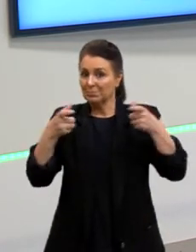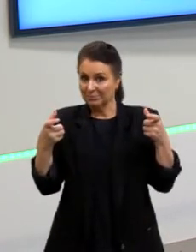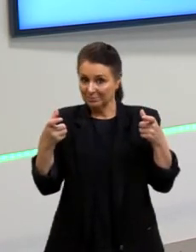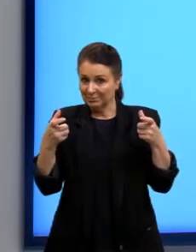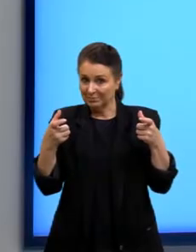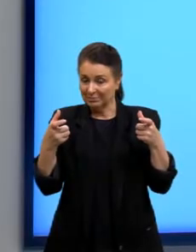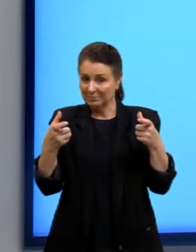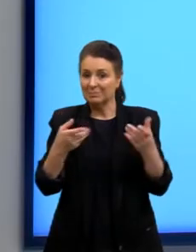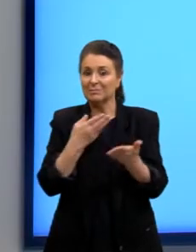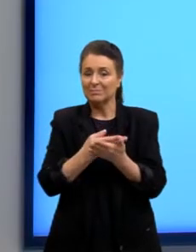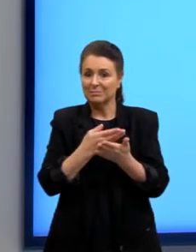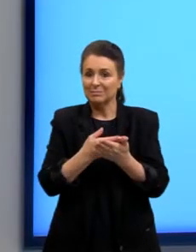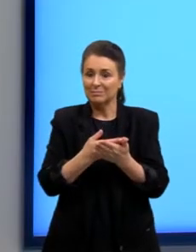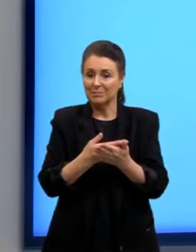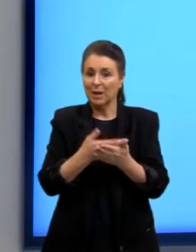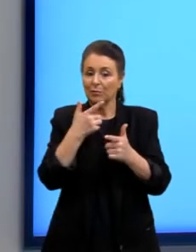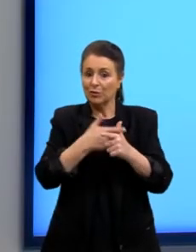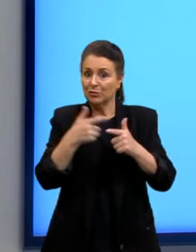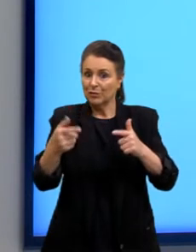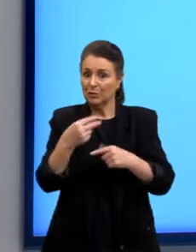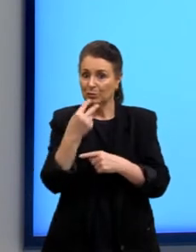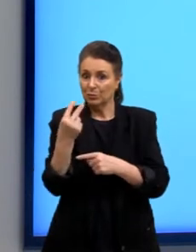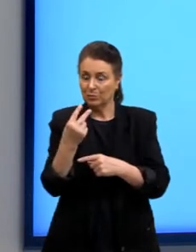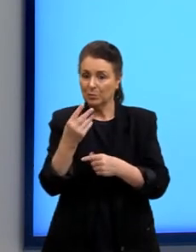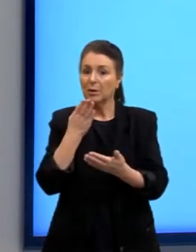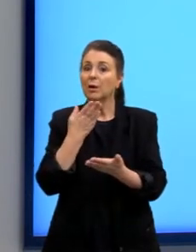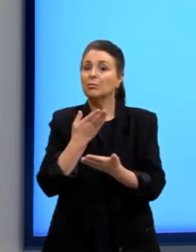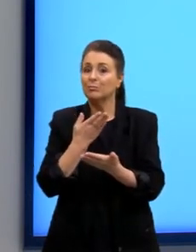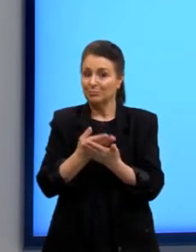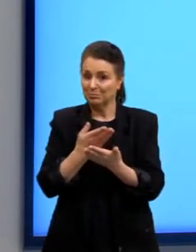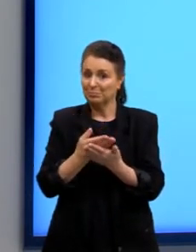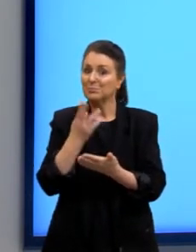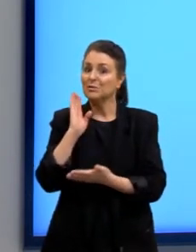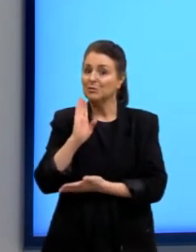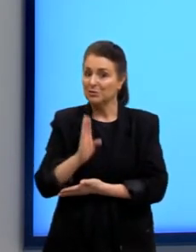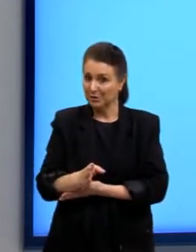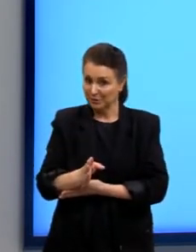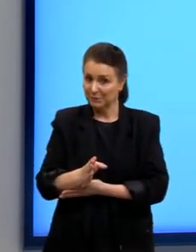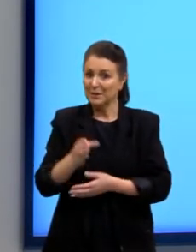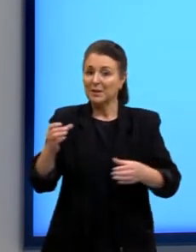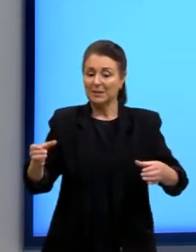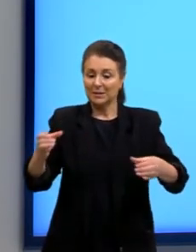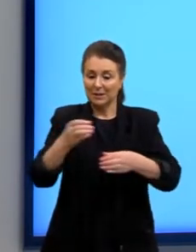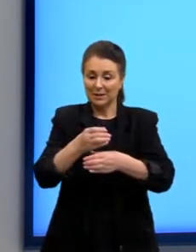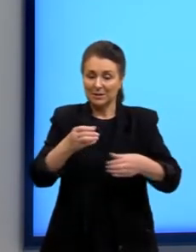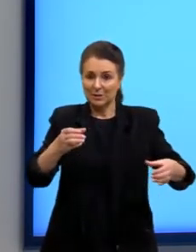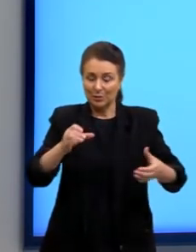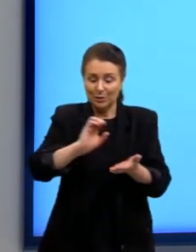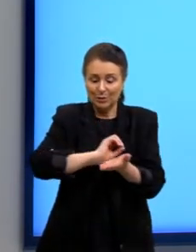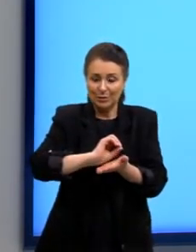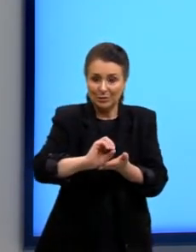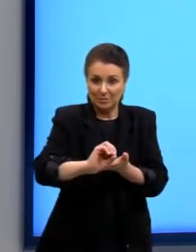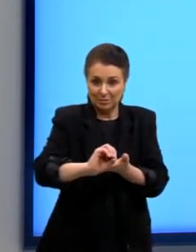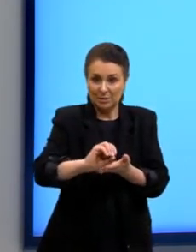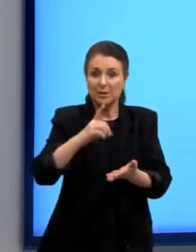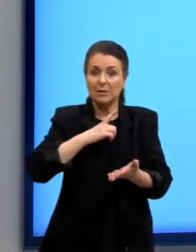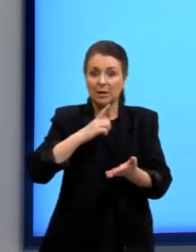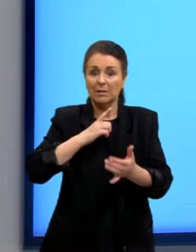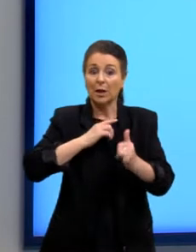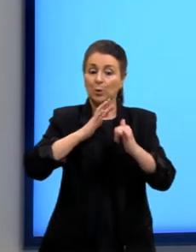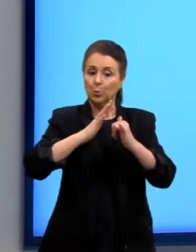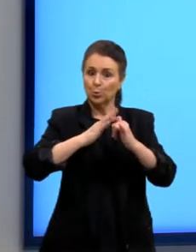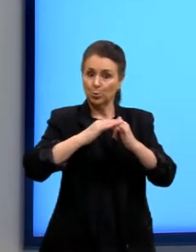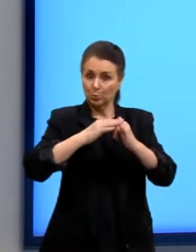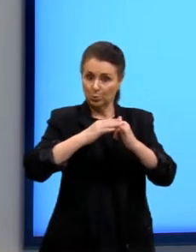falei, a aula foi dividida, nós já tivemos uma aula de reações orgânicas, está lá na nossa playlist do YouTube,